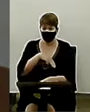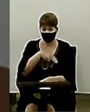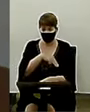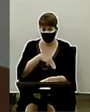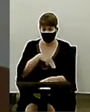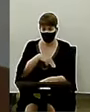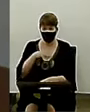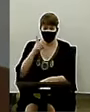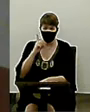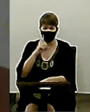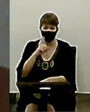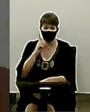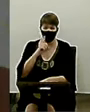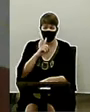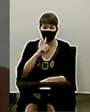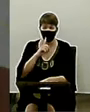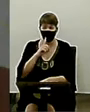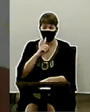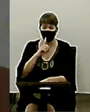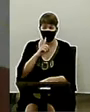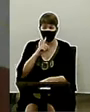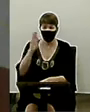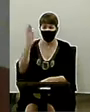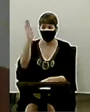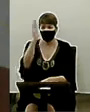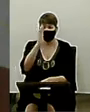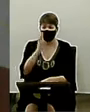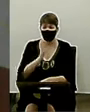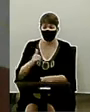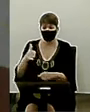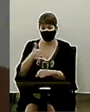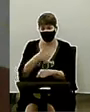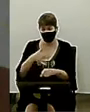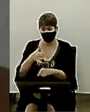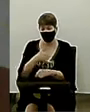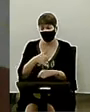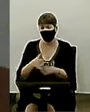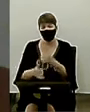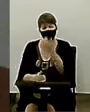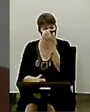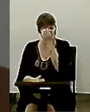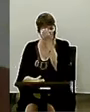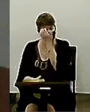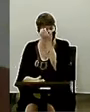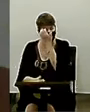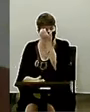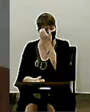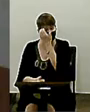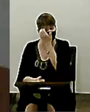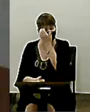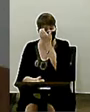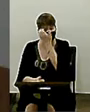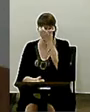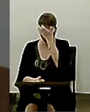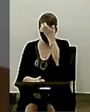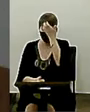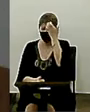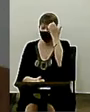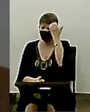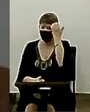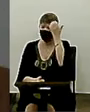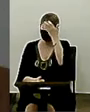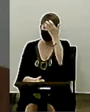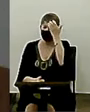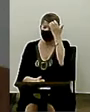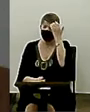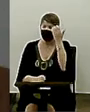-americanas, a missão Brasil Central, que trabalhou principalmente no sudoeste goiano, no nordeste de Goiás, na